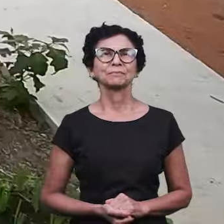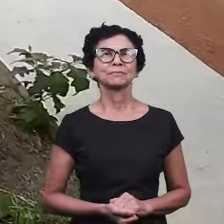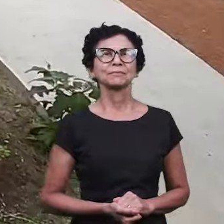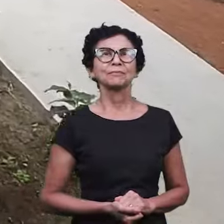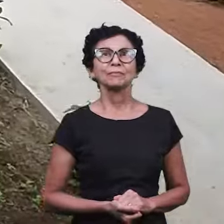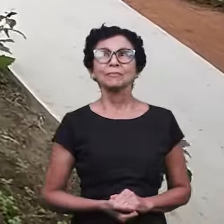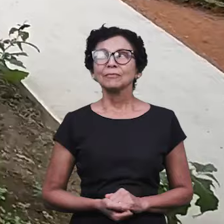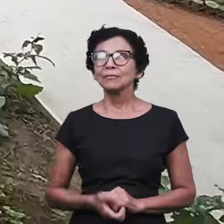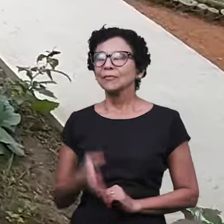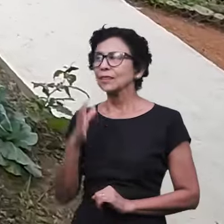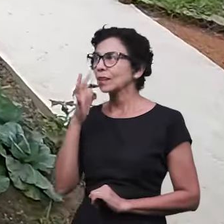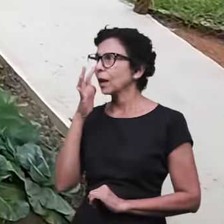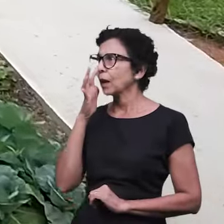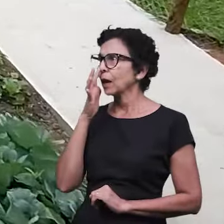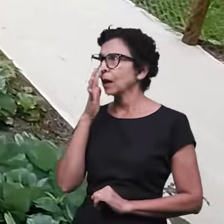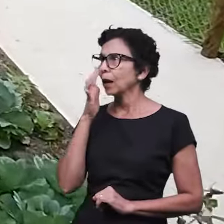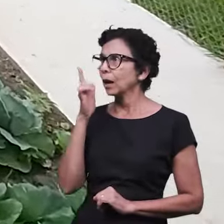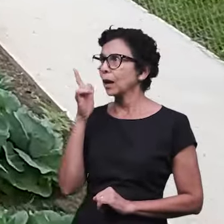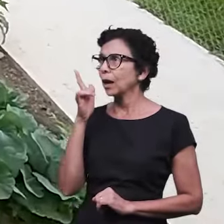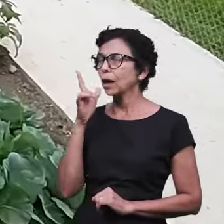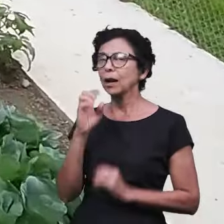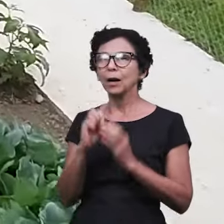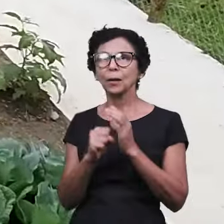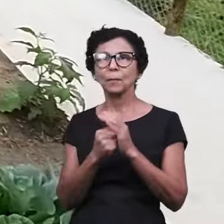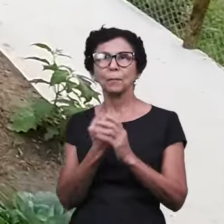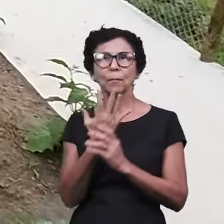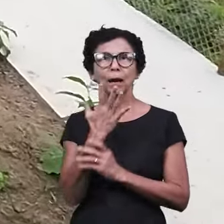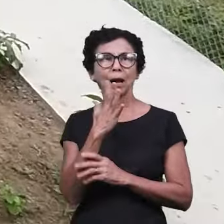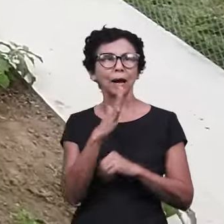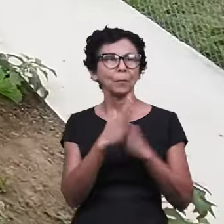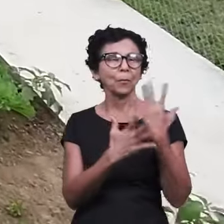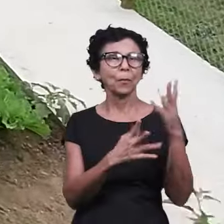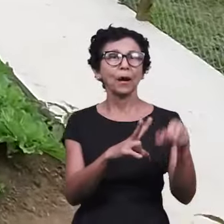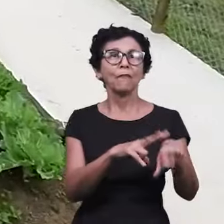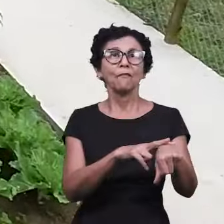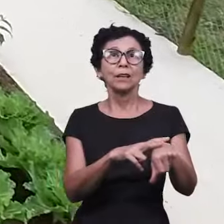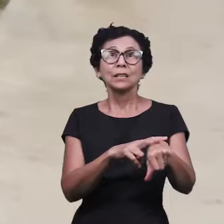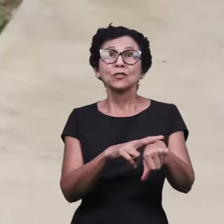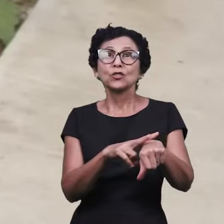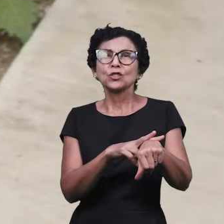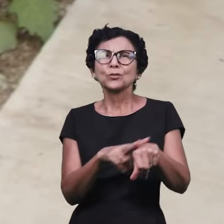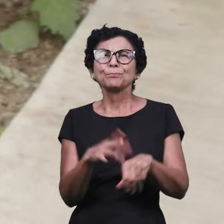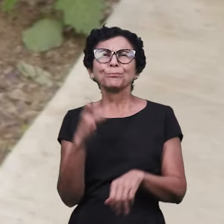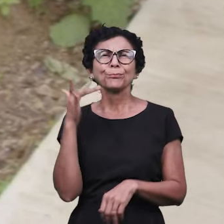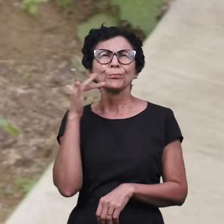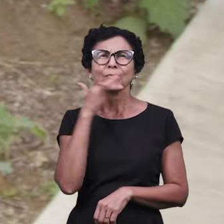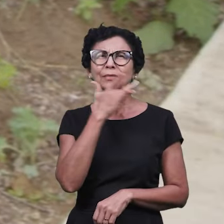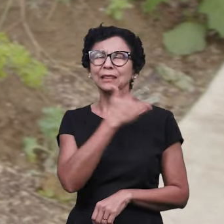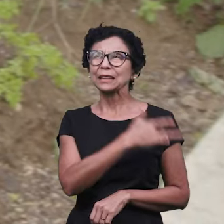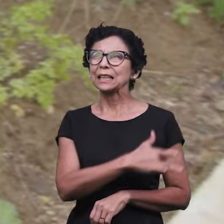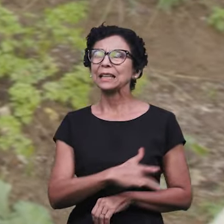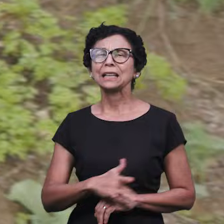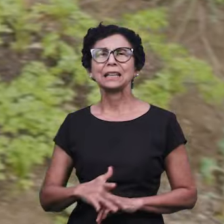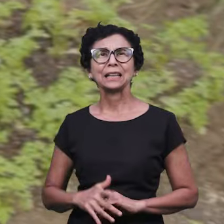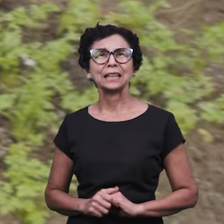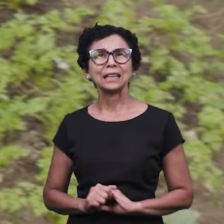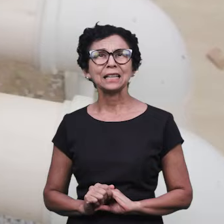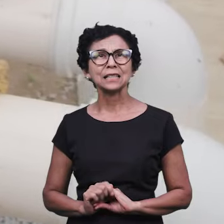No local também são cultivadas diversas hortaliças, com grande parte da produção